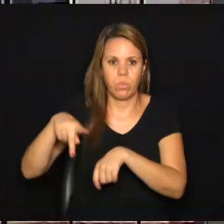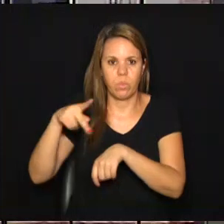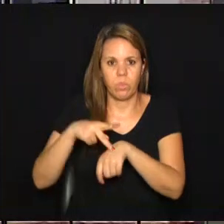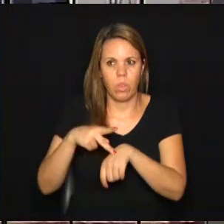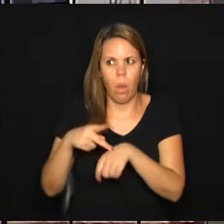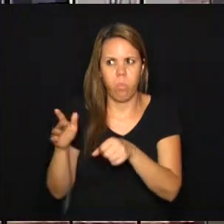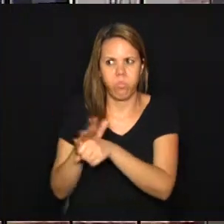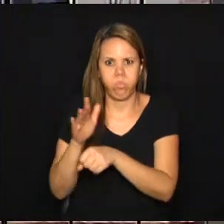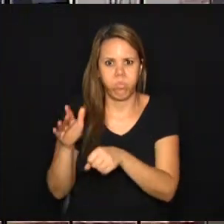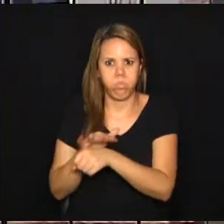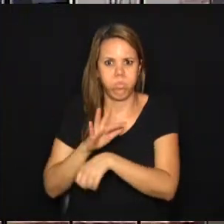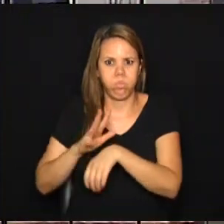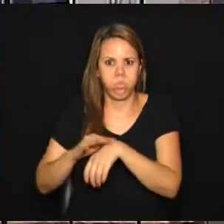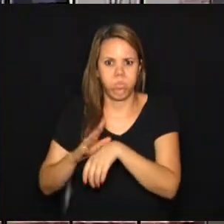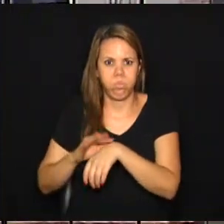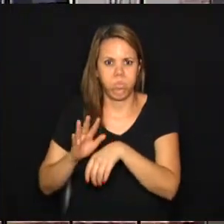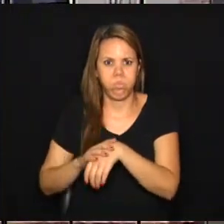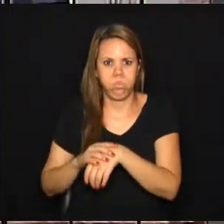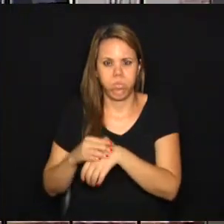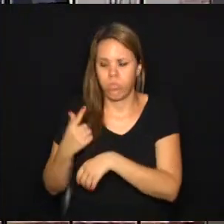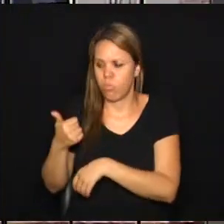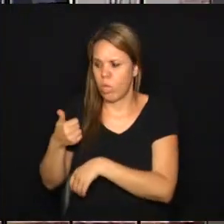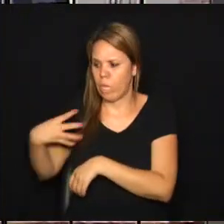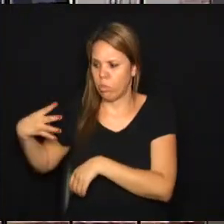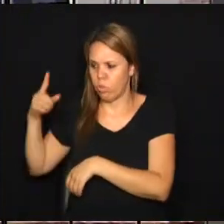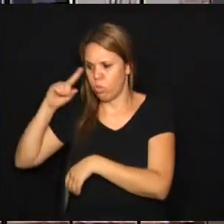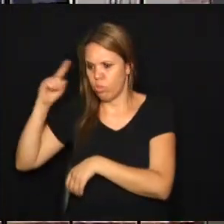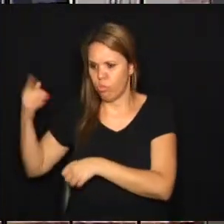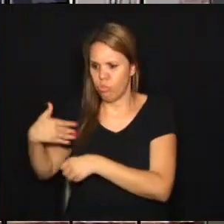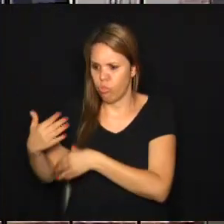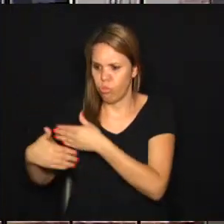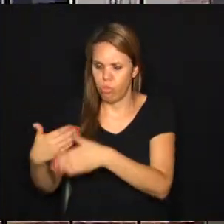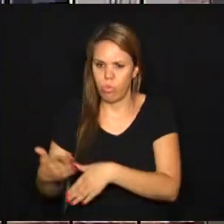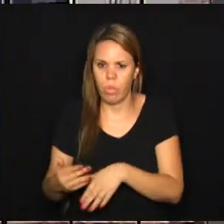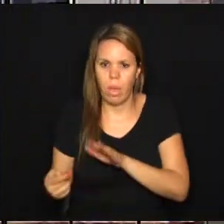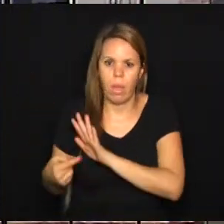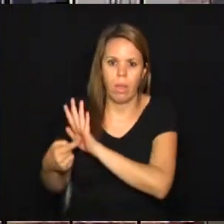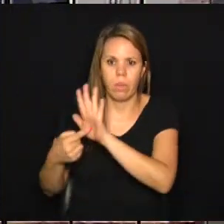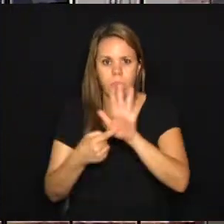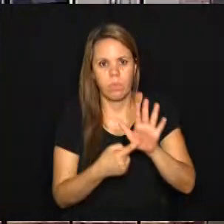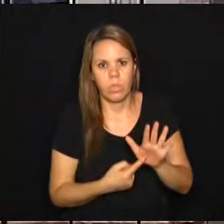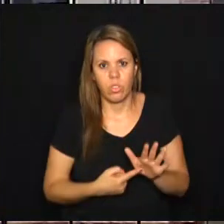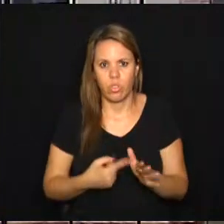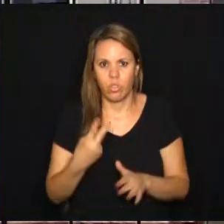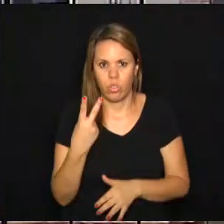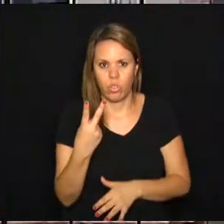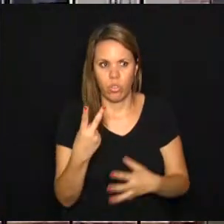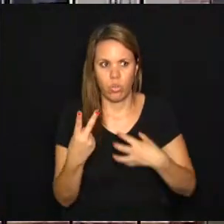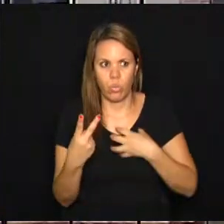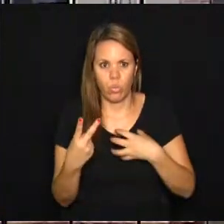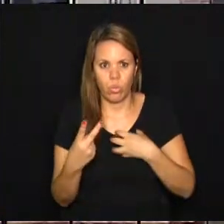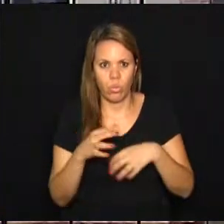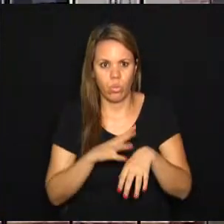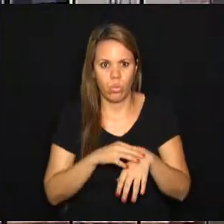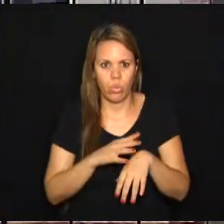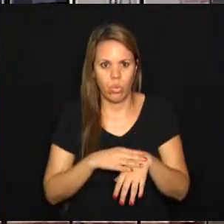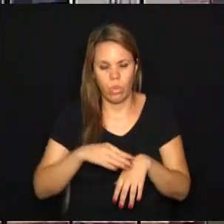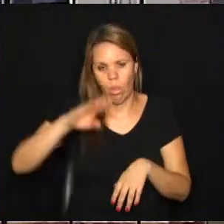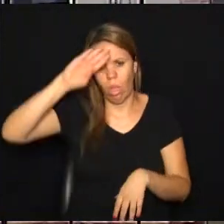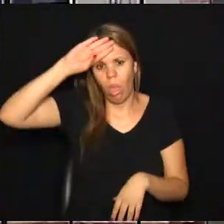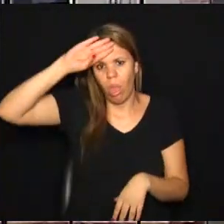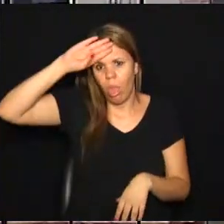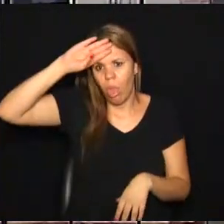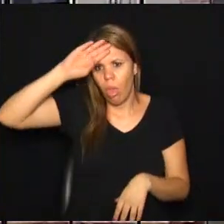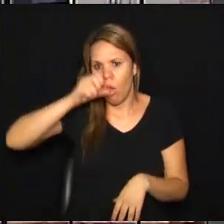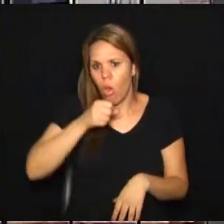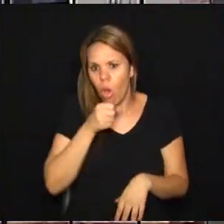circulação da doença nos últimos 14 dias e apresentar pelo menos dois desses sintomas. Febre,